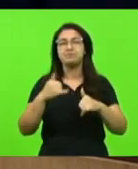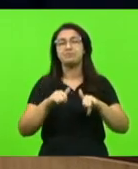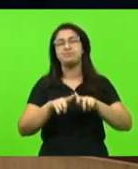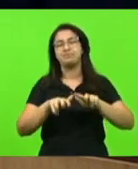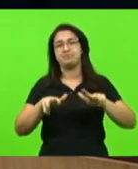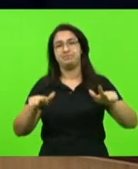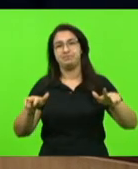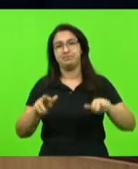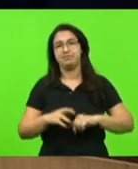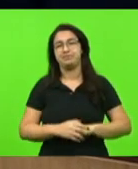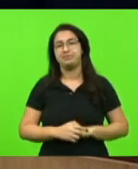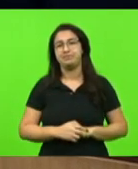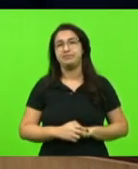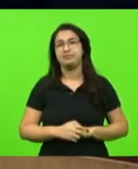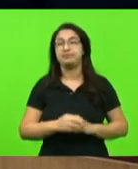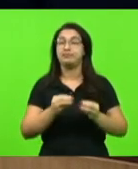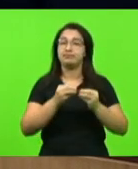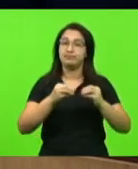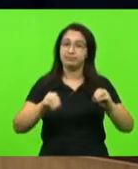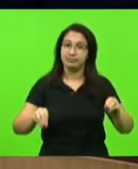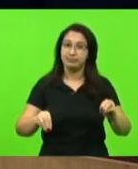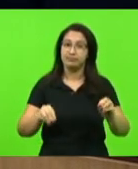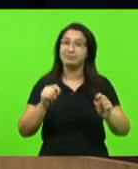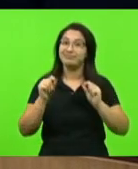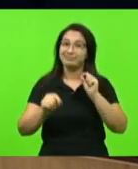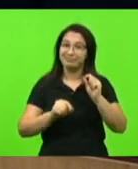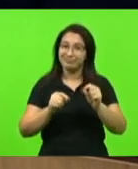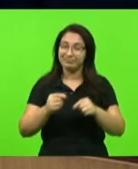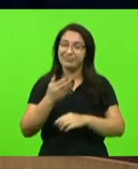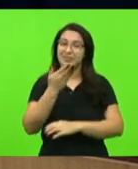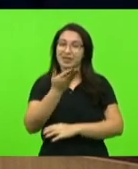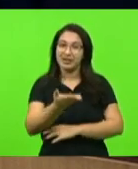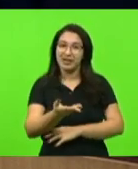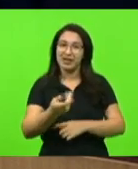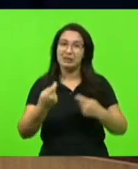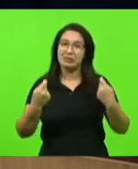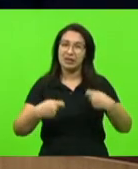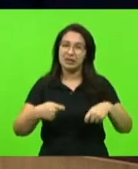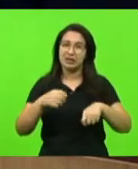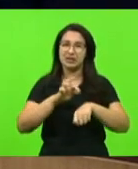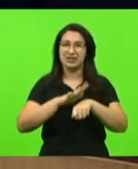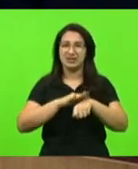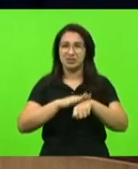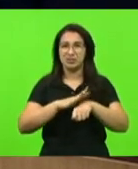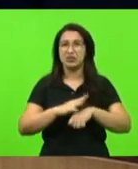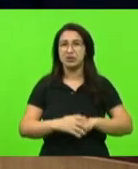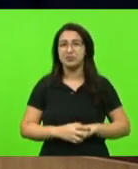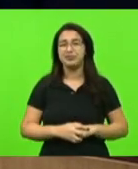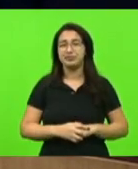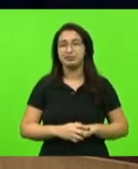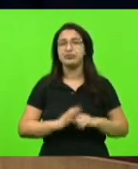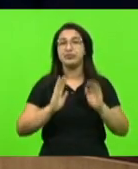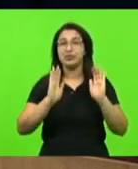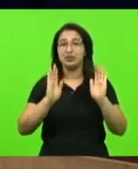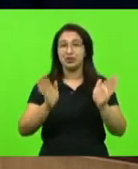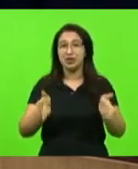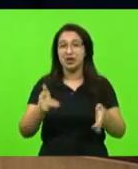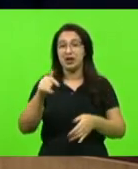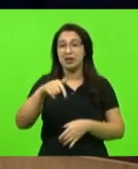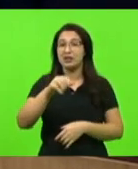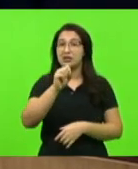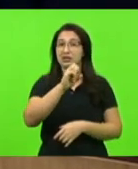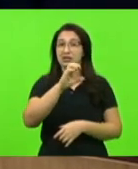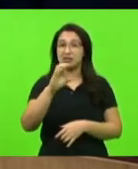prejudicando pacientes. Esta situação já se reflete aqui no Estado de Santa Catarina.